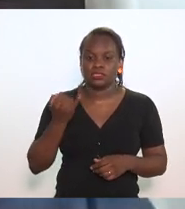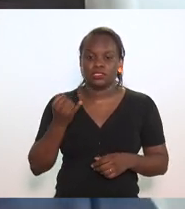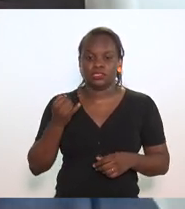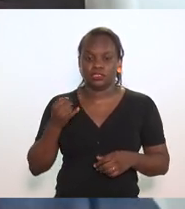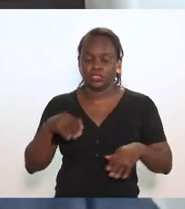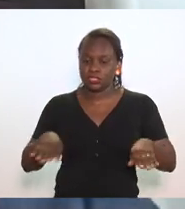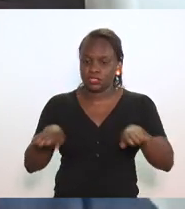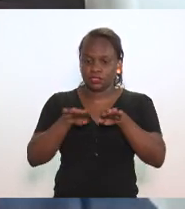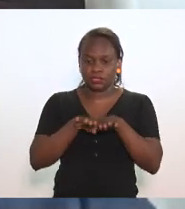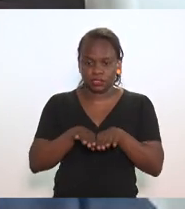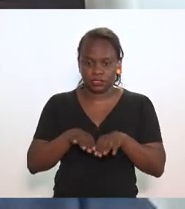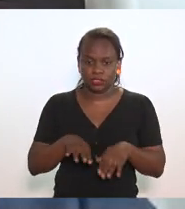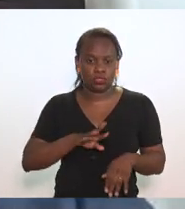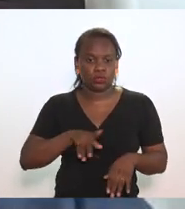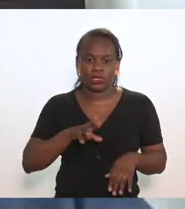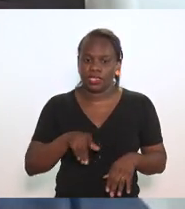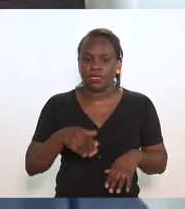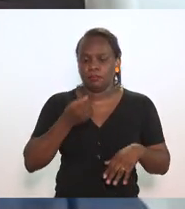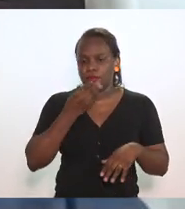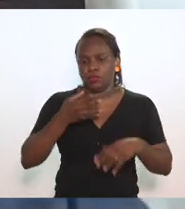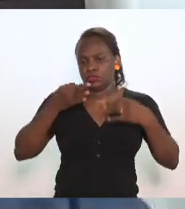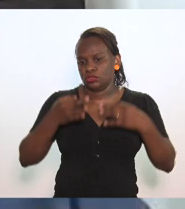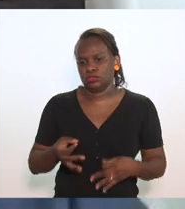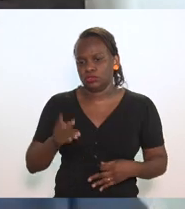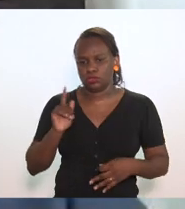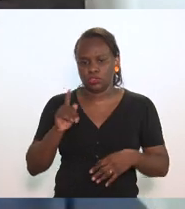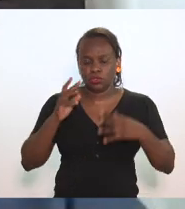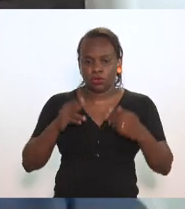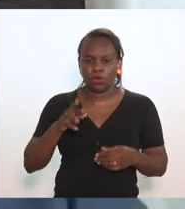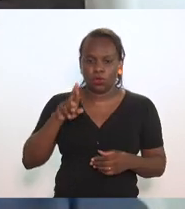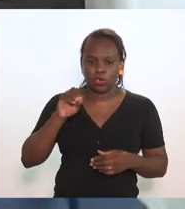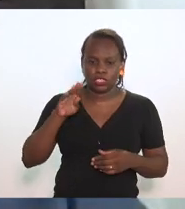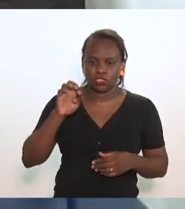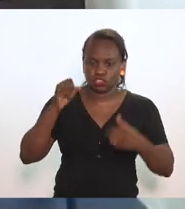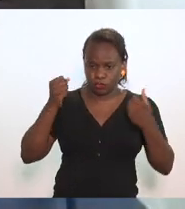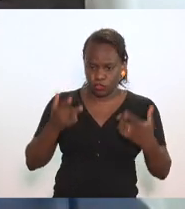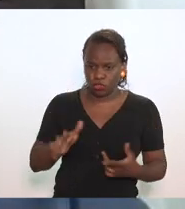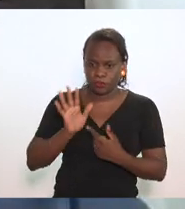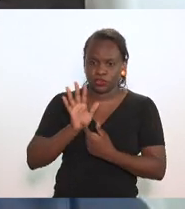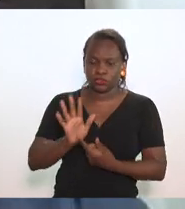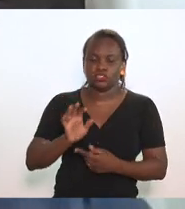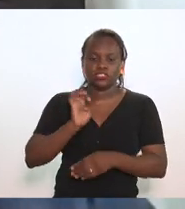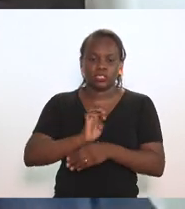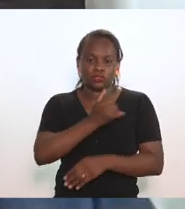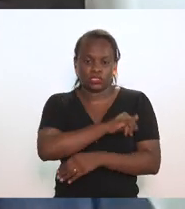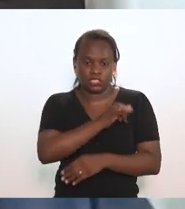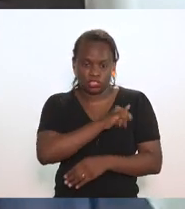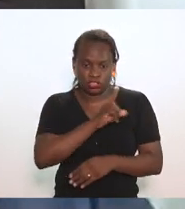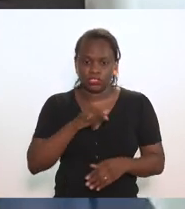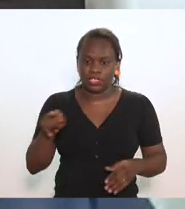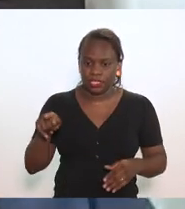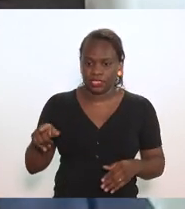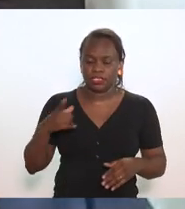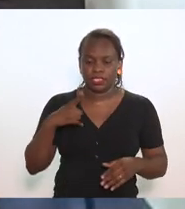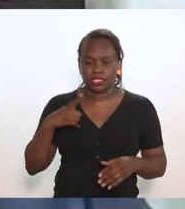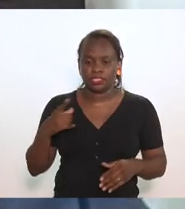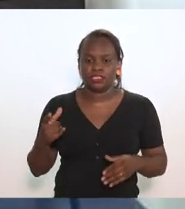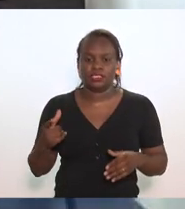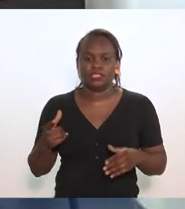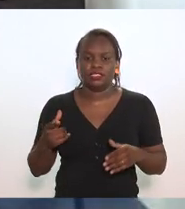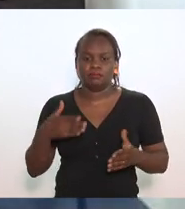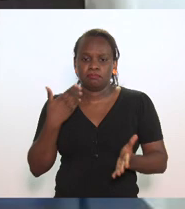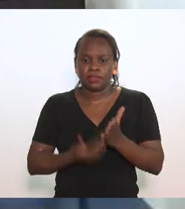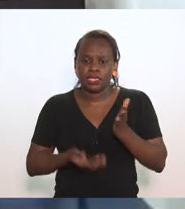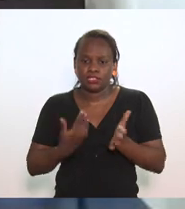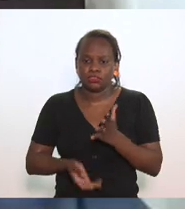equidade. Não é justo, conforme o colega Rodrigo apresentou, que o Estado do Rio de Janeiro, na sua pujança, ele tenha um